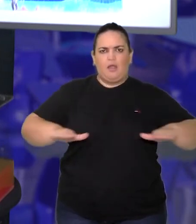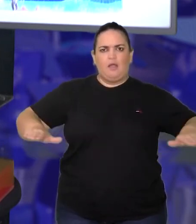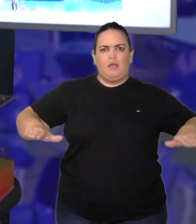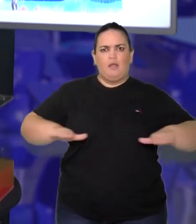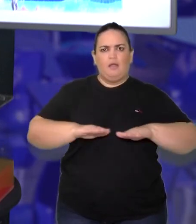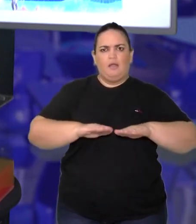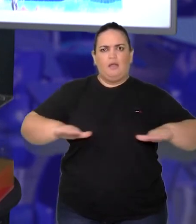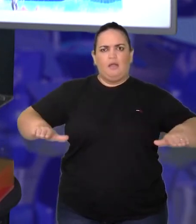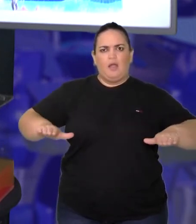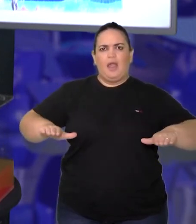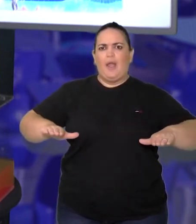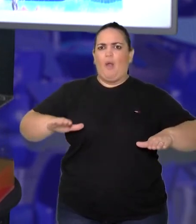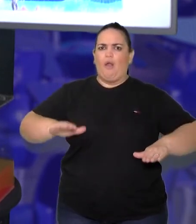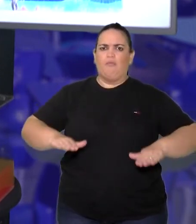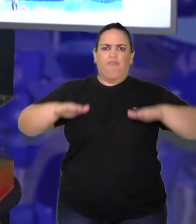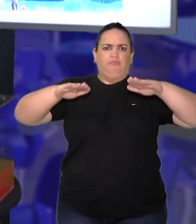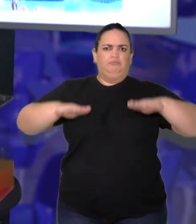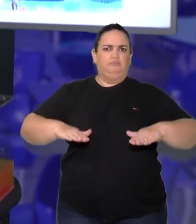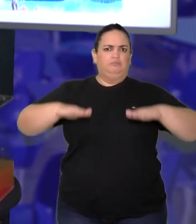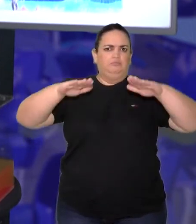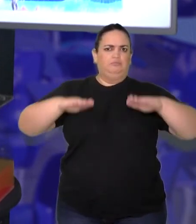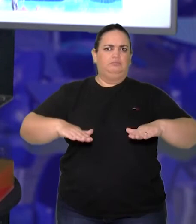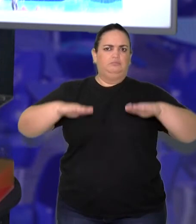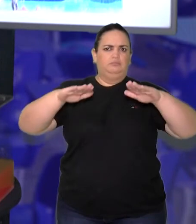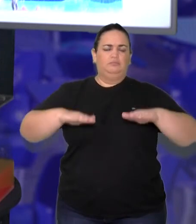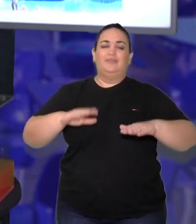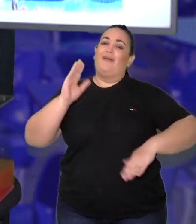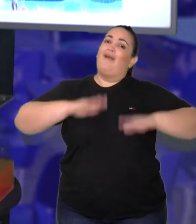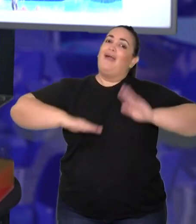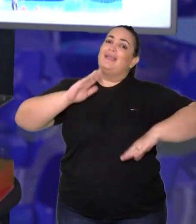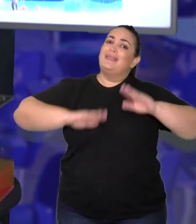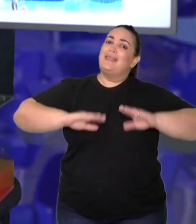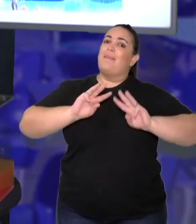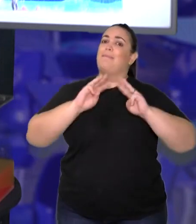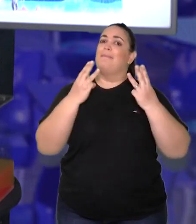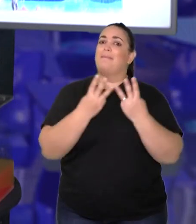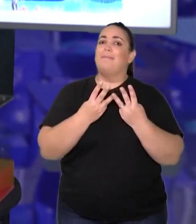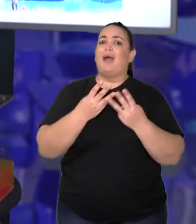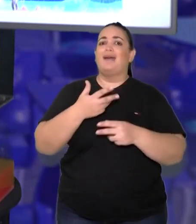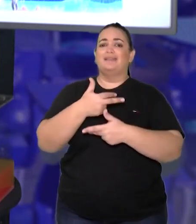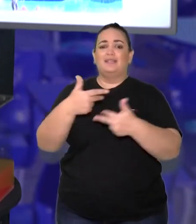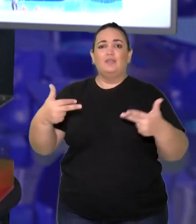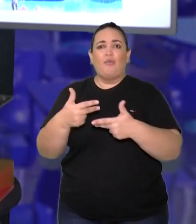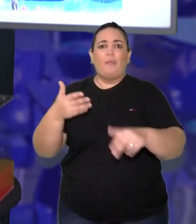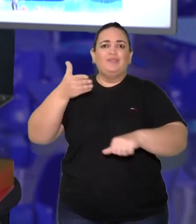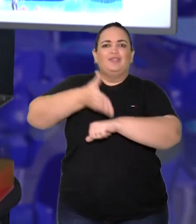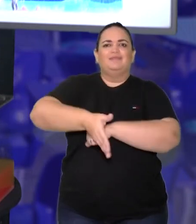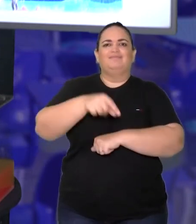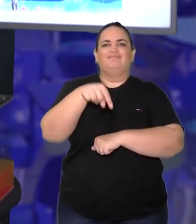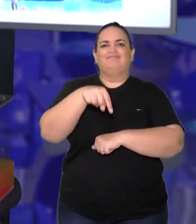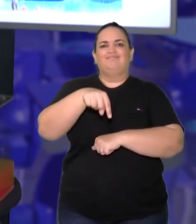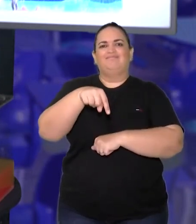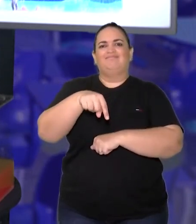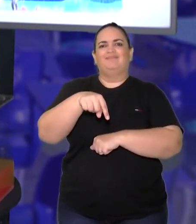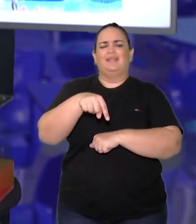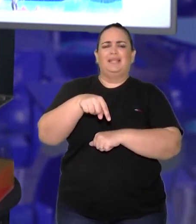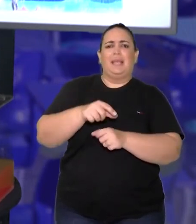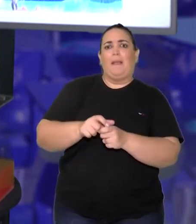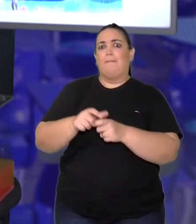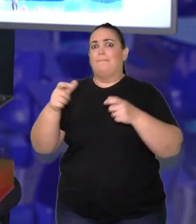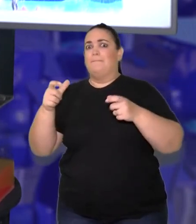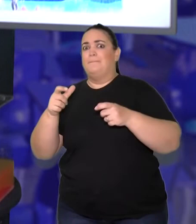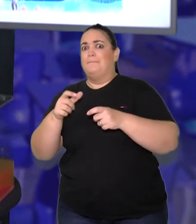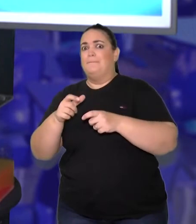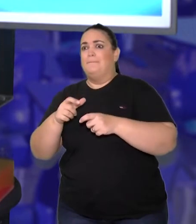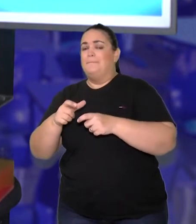Dependendo da massa desse objeto que vai ser emergido, ele vai ser maior ou menor,